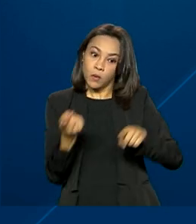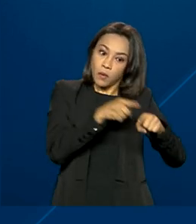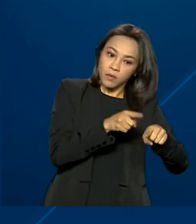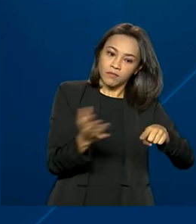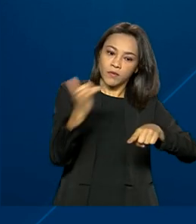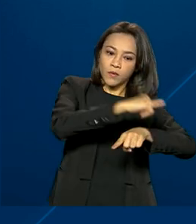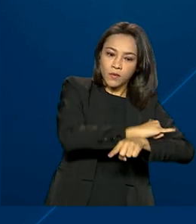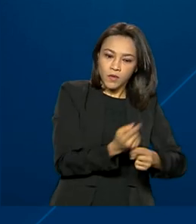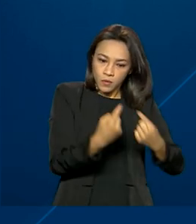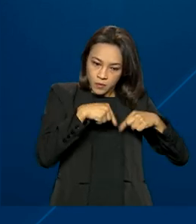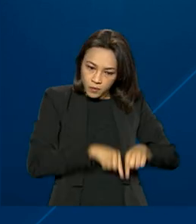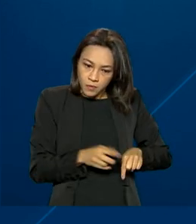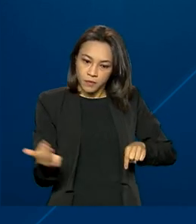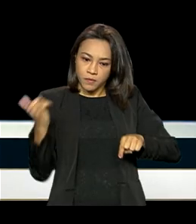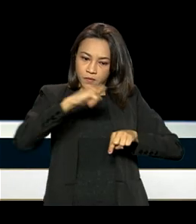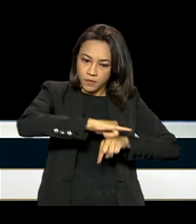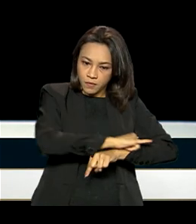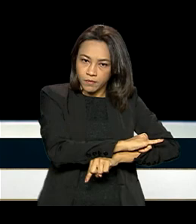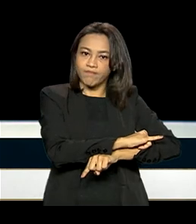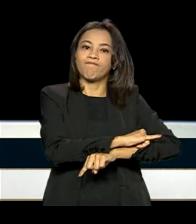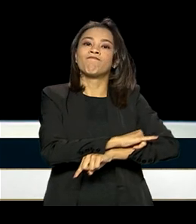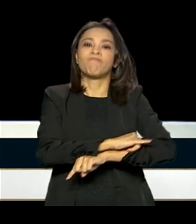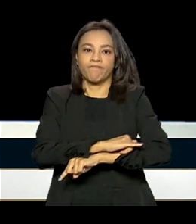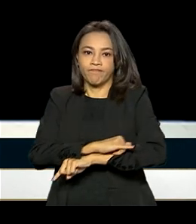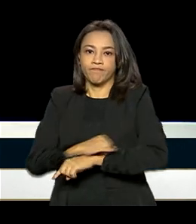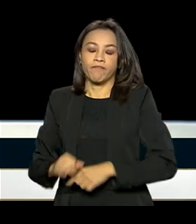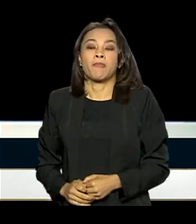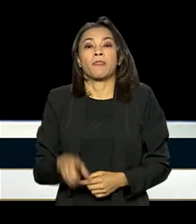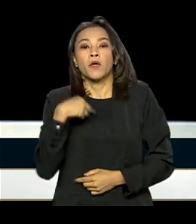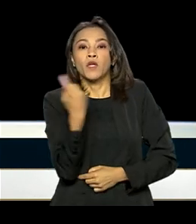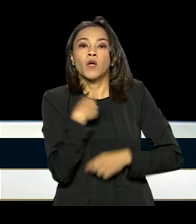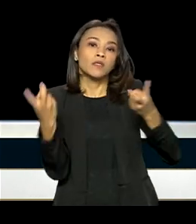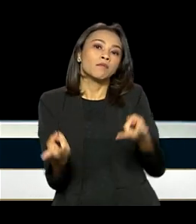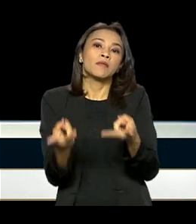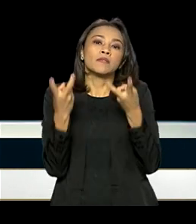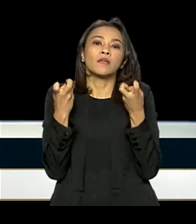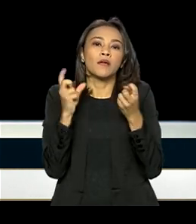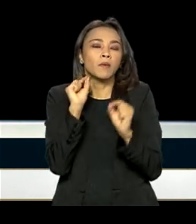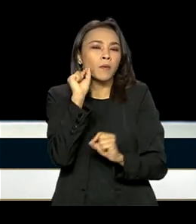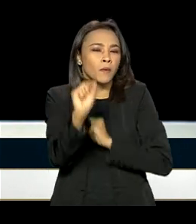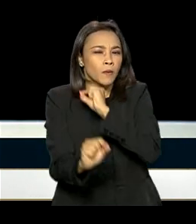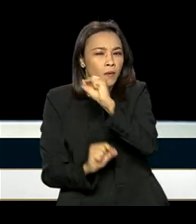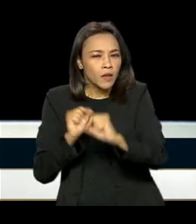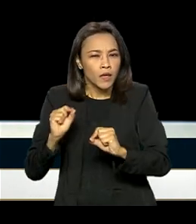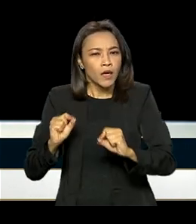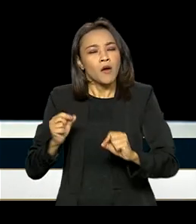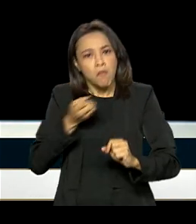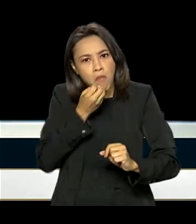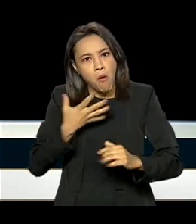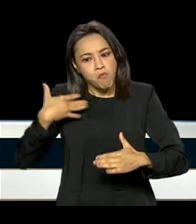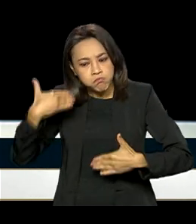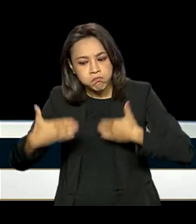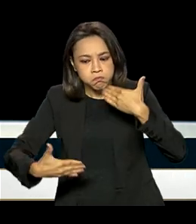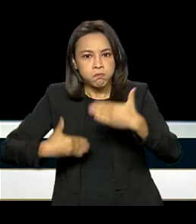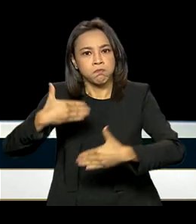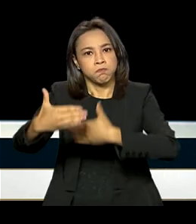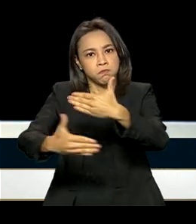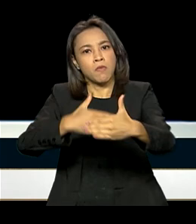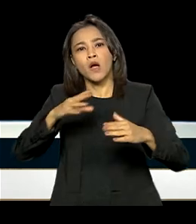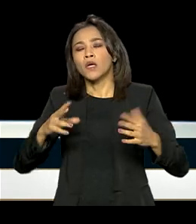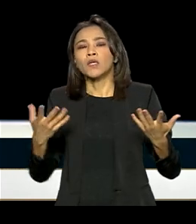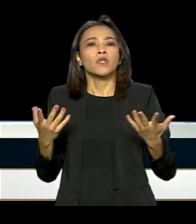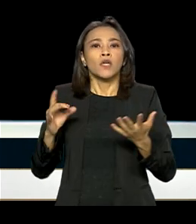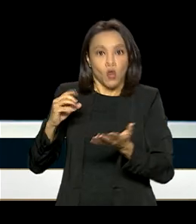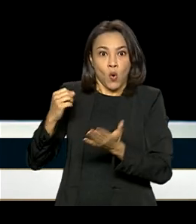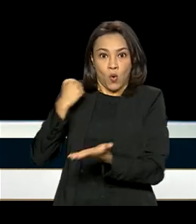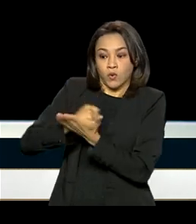Bagé, no Rio Grande do Sul. A gente percebe uma evolução muito grande, principalmente no contexto, não só dos